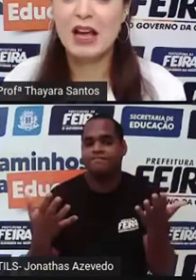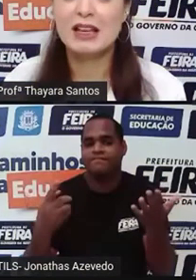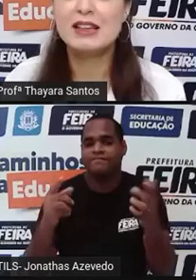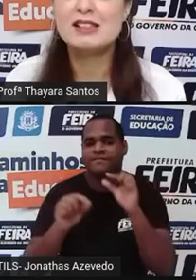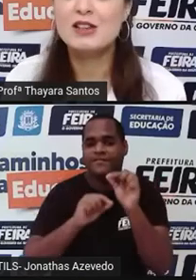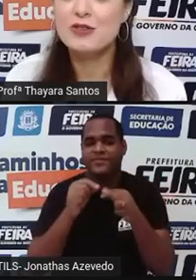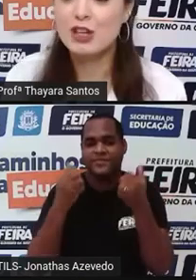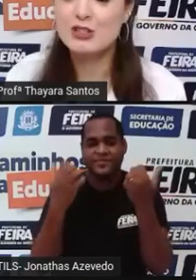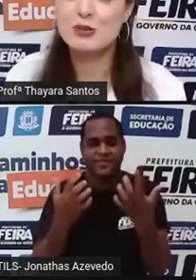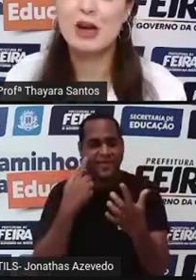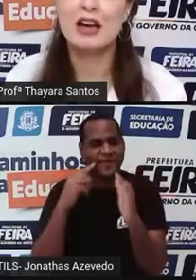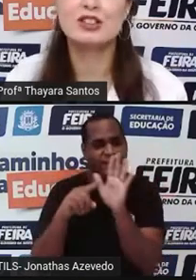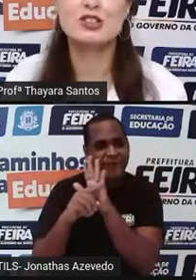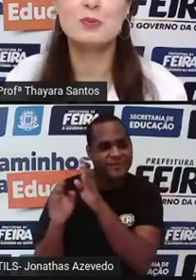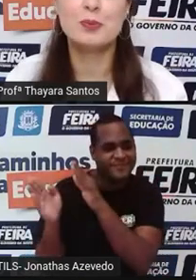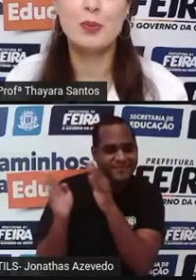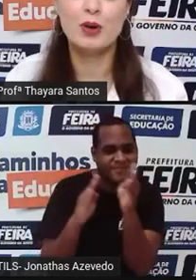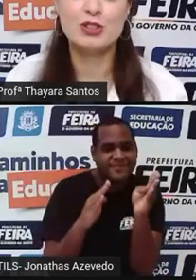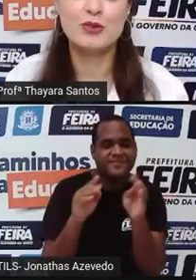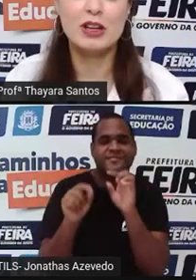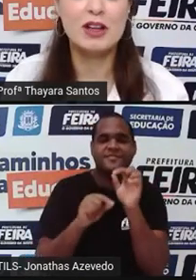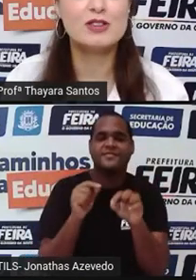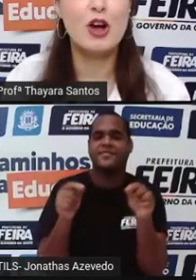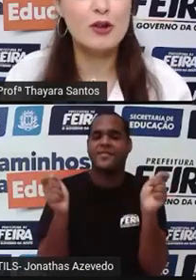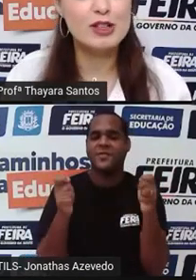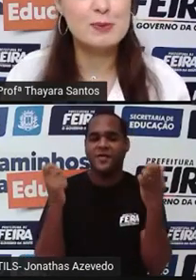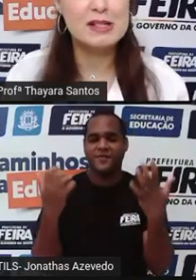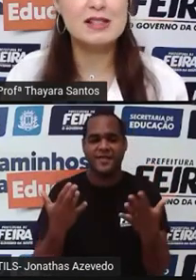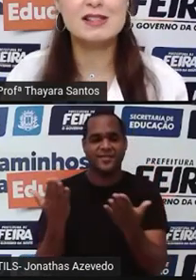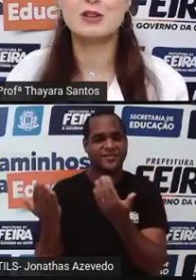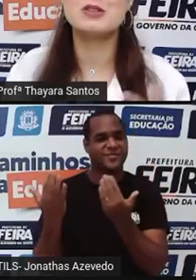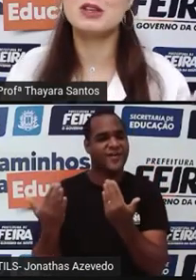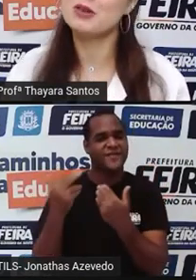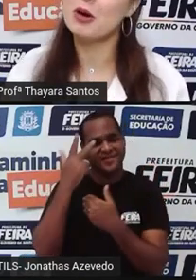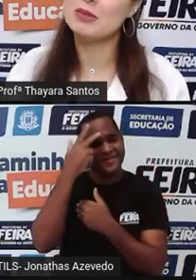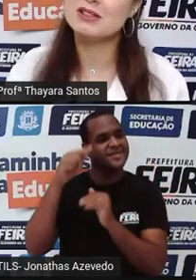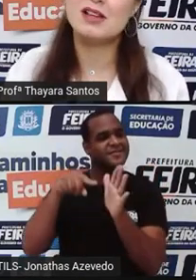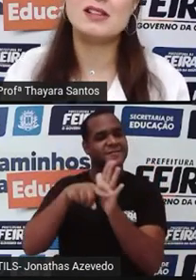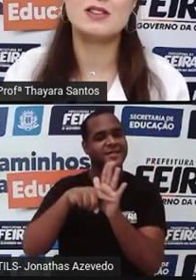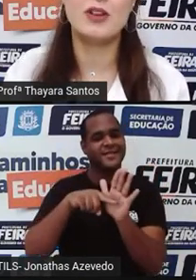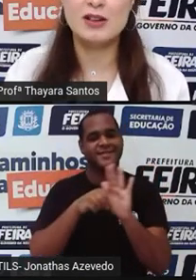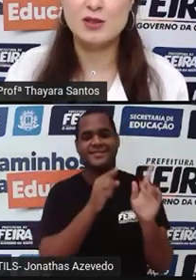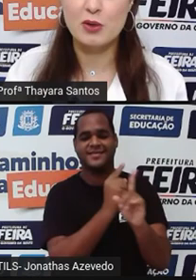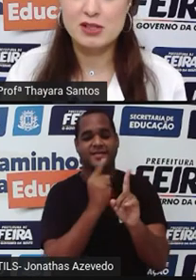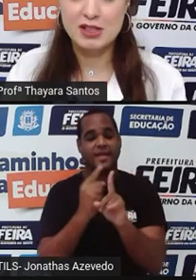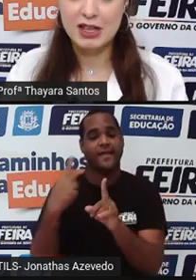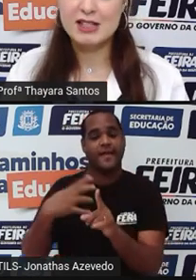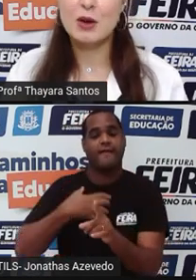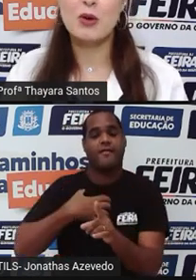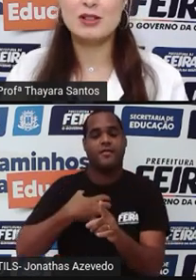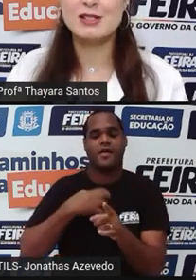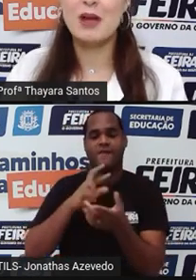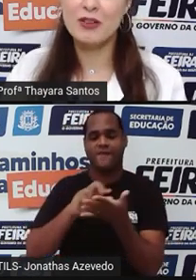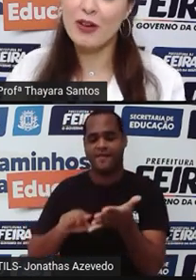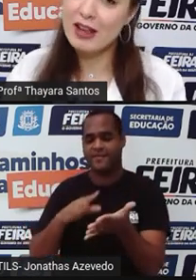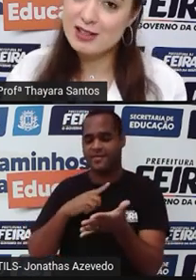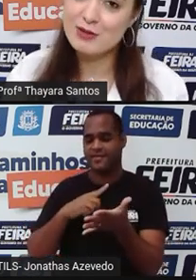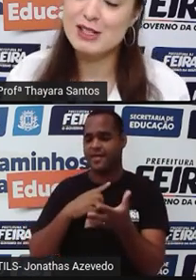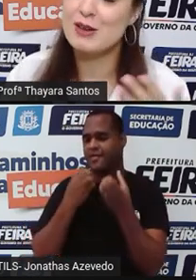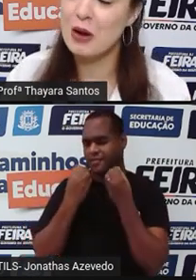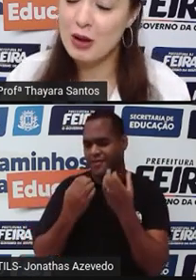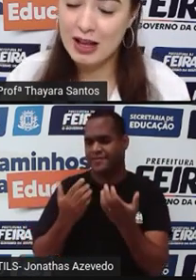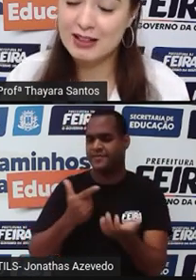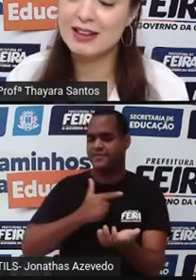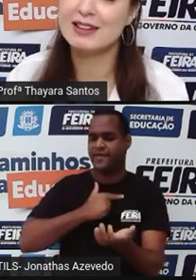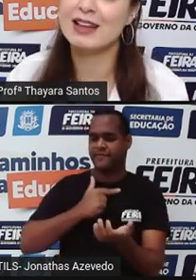Aí nesse vídeo a gente pôde ver jovens pesquisando os sintomas dessas infecções. São coisas bem feias.